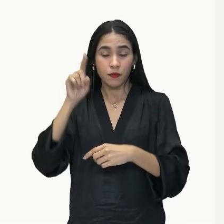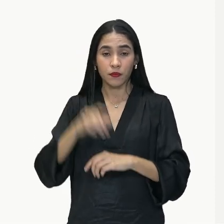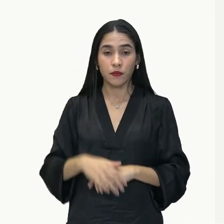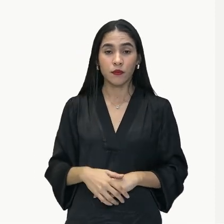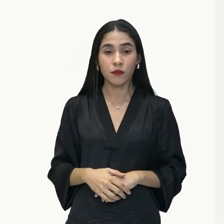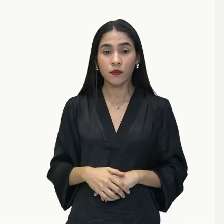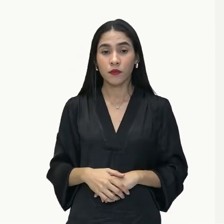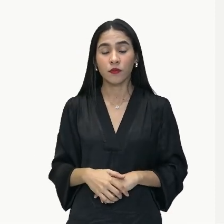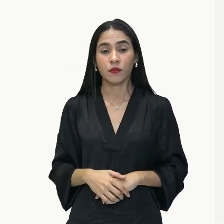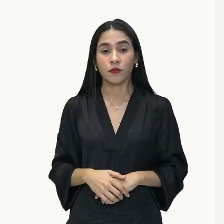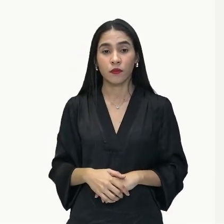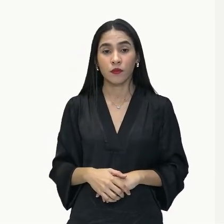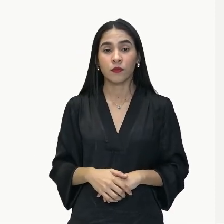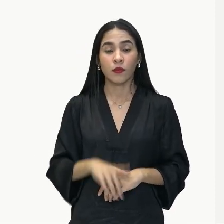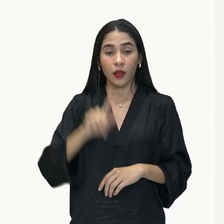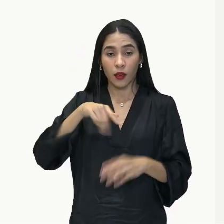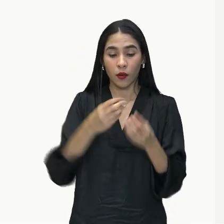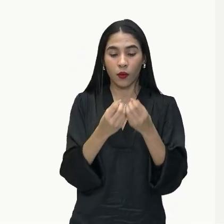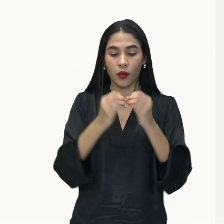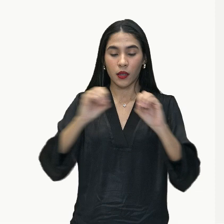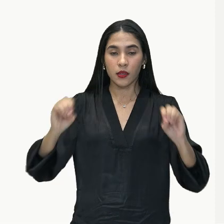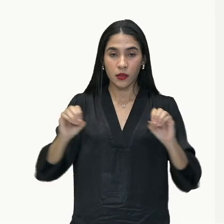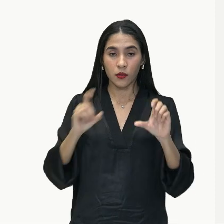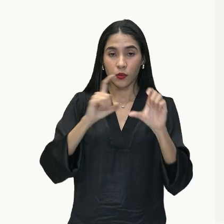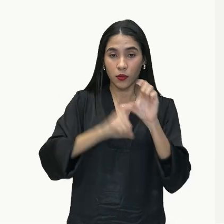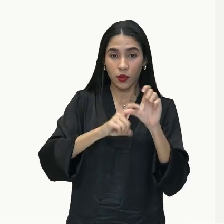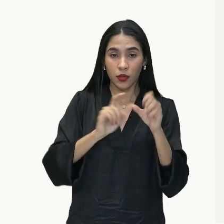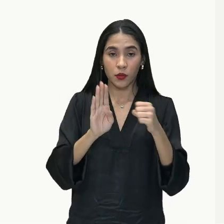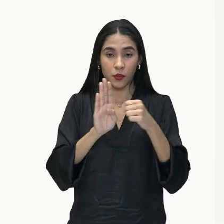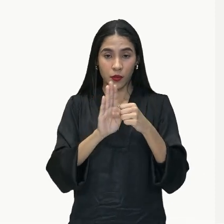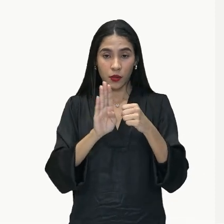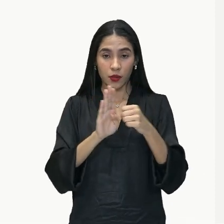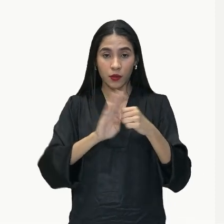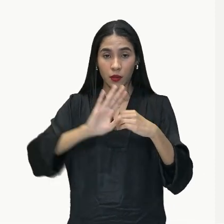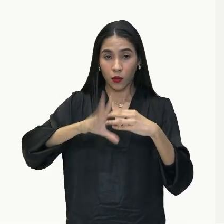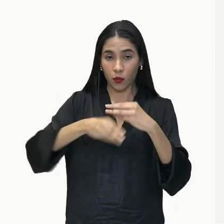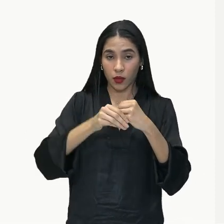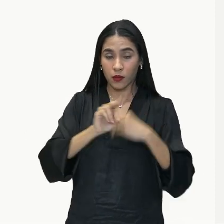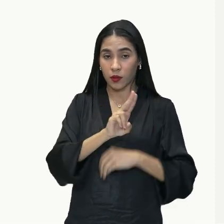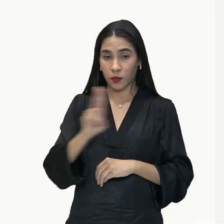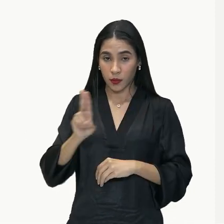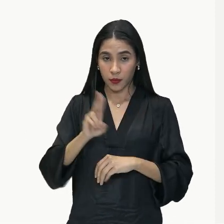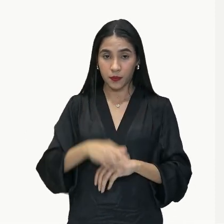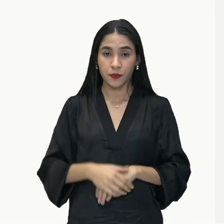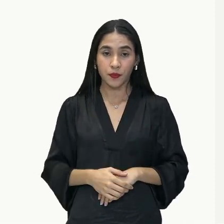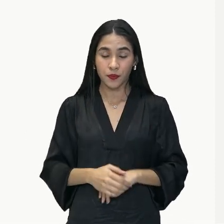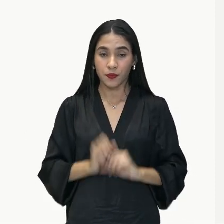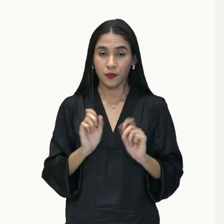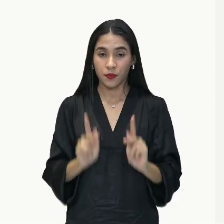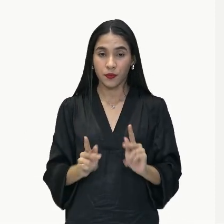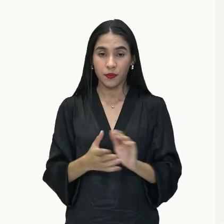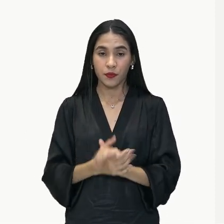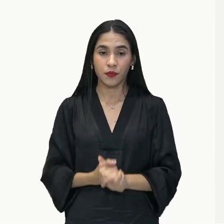que é a nossa oração subordinada substantiva completiva nominal, ok?